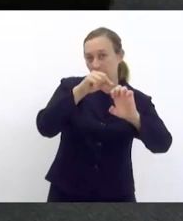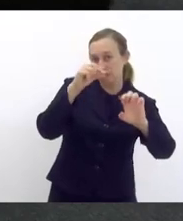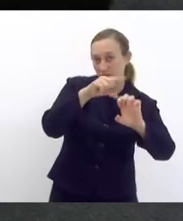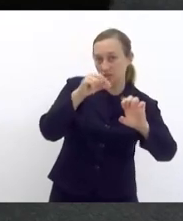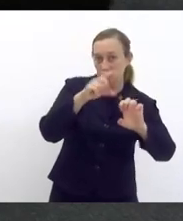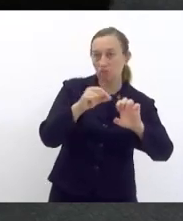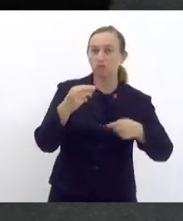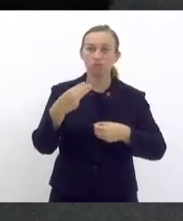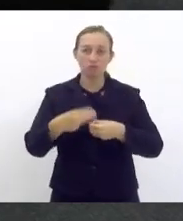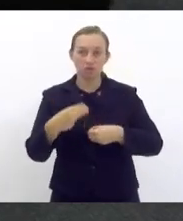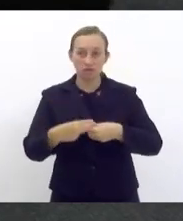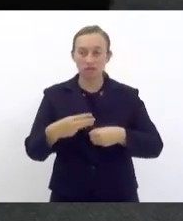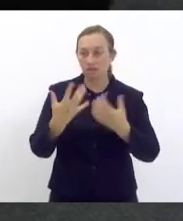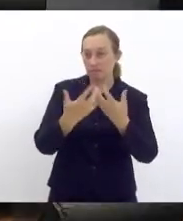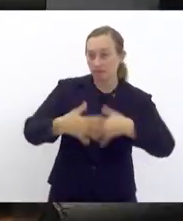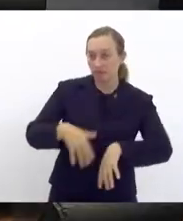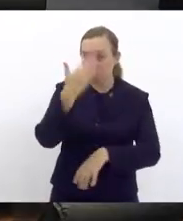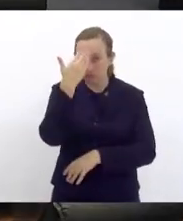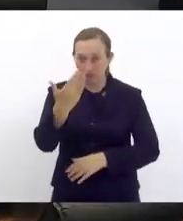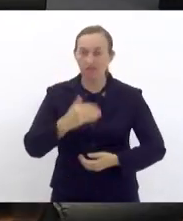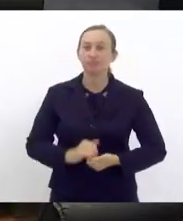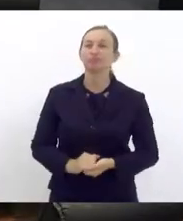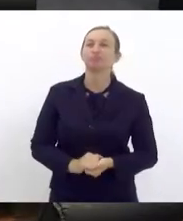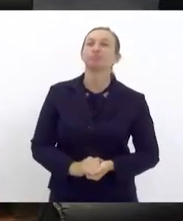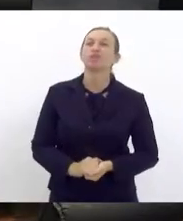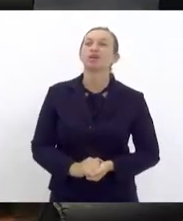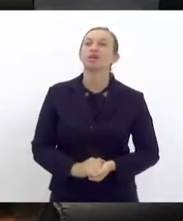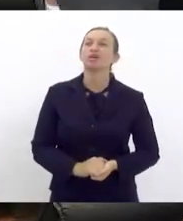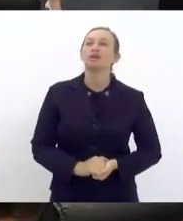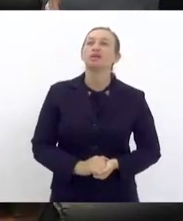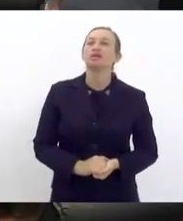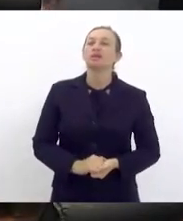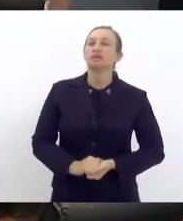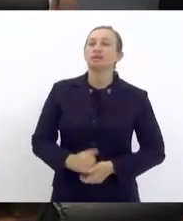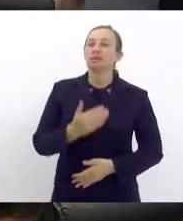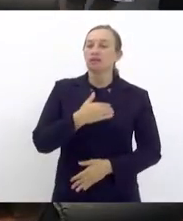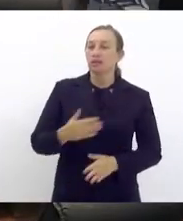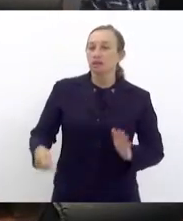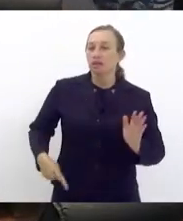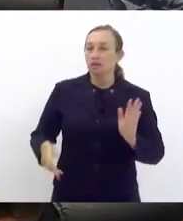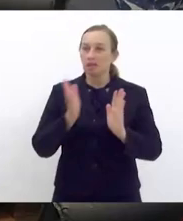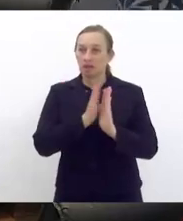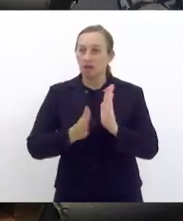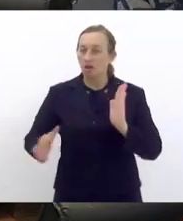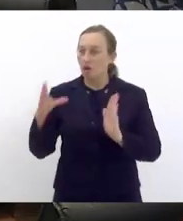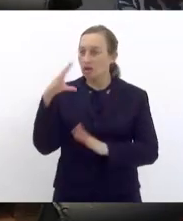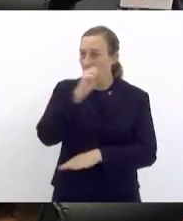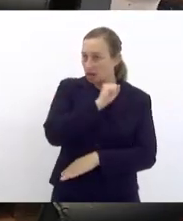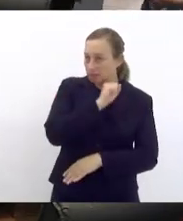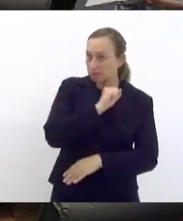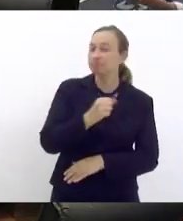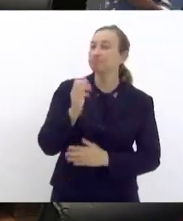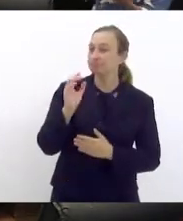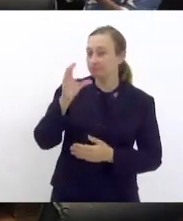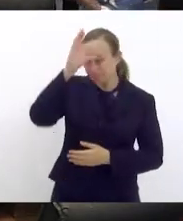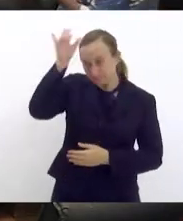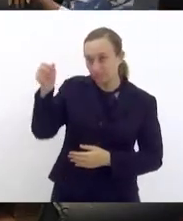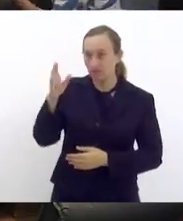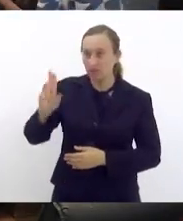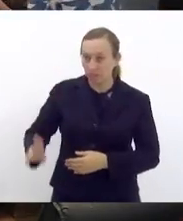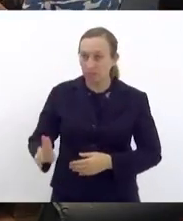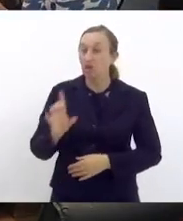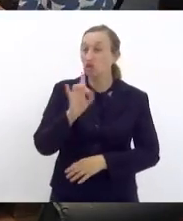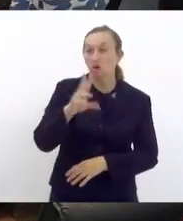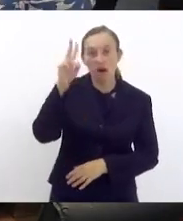do município de Petrópolis. Muito obrigada. Presidente, pela ordem, muito rapidamente. Por favor, Tia Ju. Só